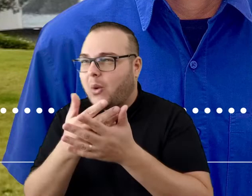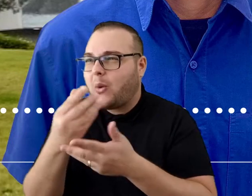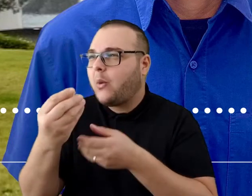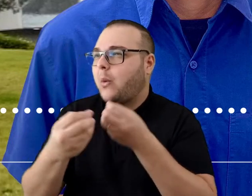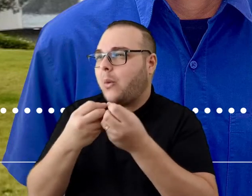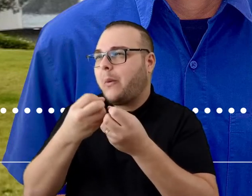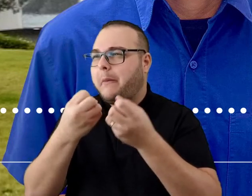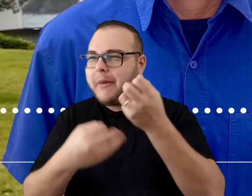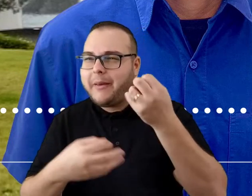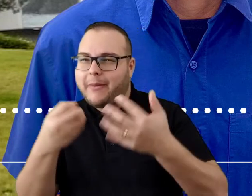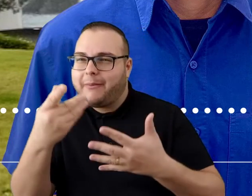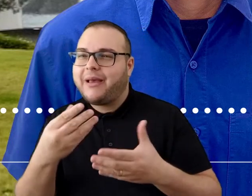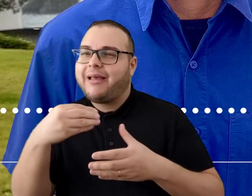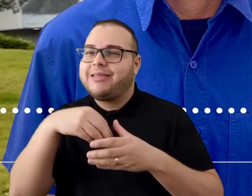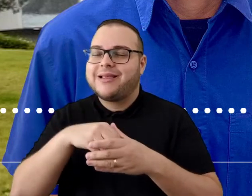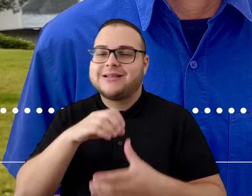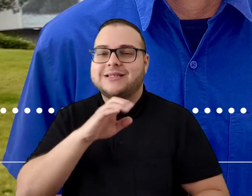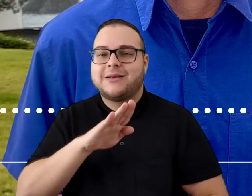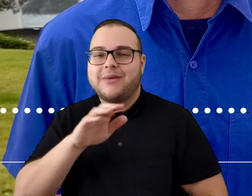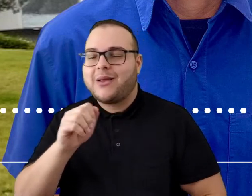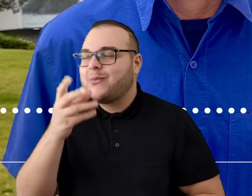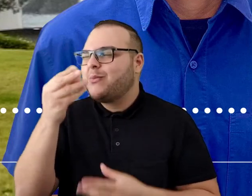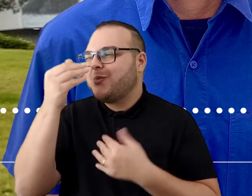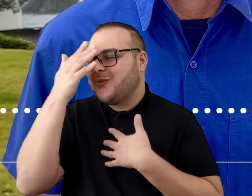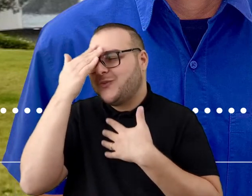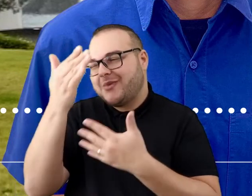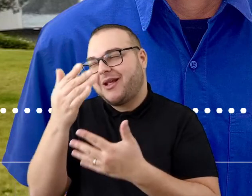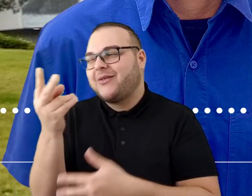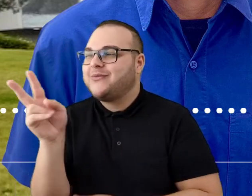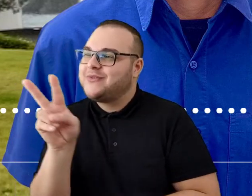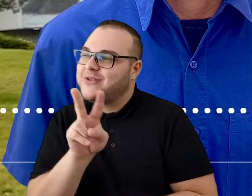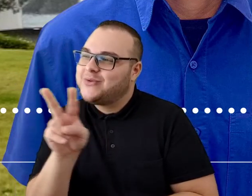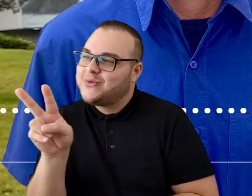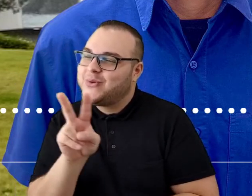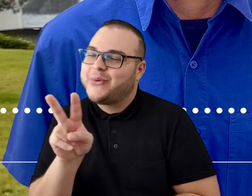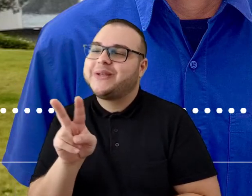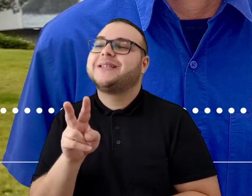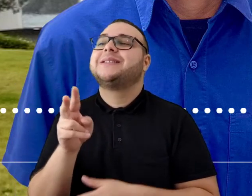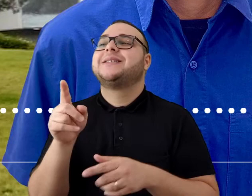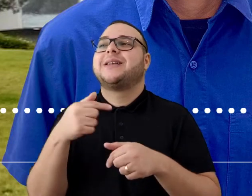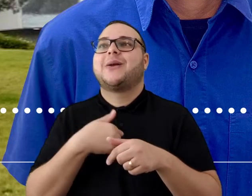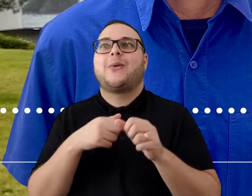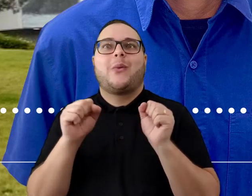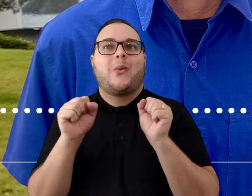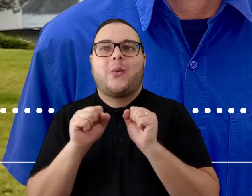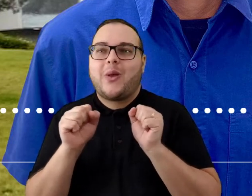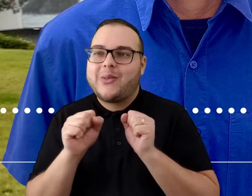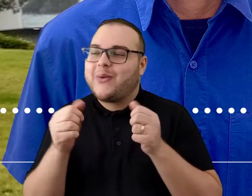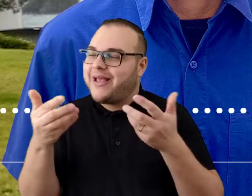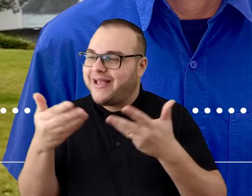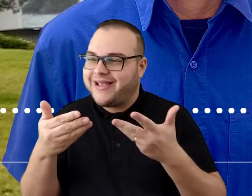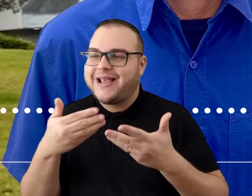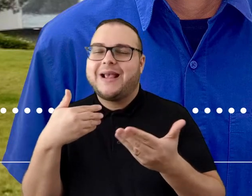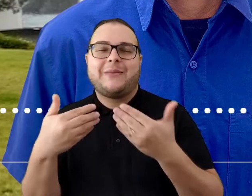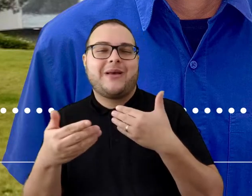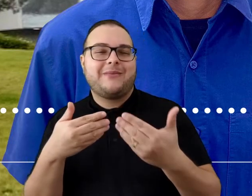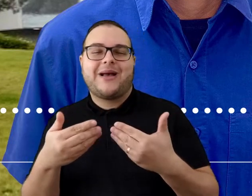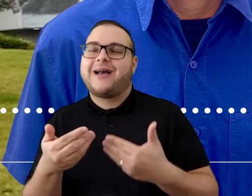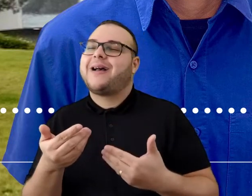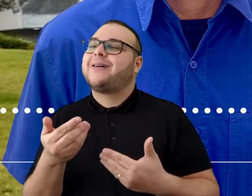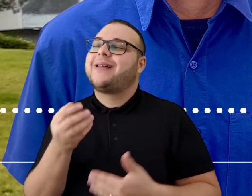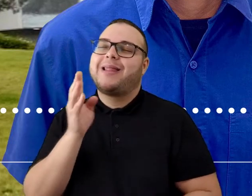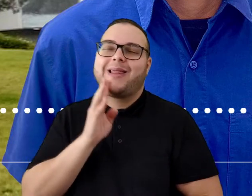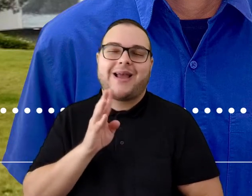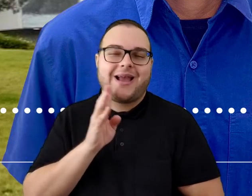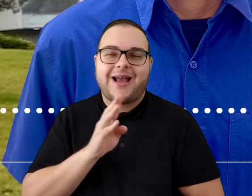a jornada delas dentro da CBA. Jati, Micaele, muito obrigada pela participação de vocês. Eu adorei o episódio. Foi um bate-papo